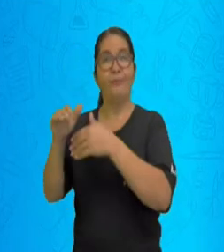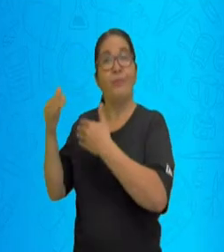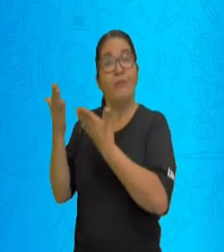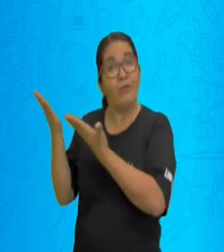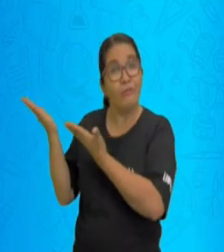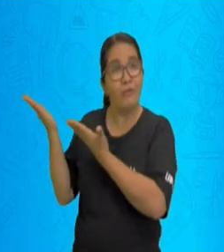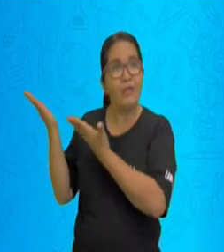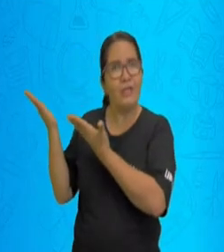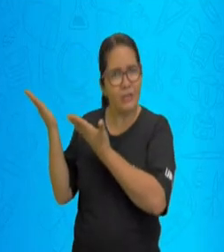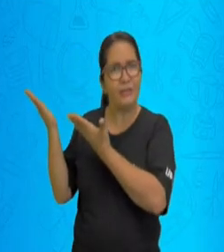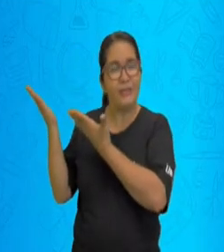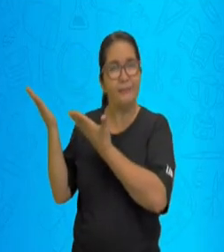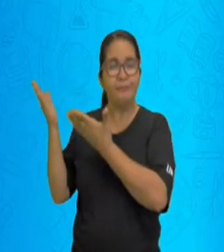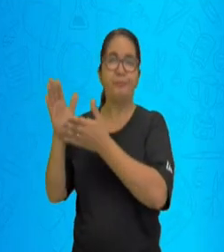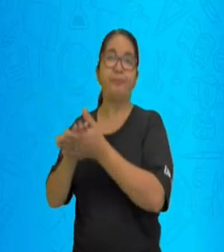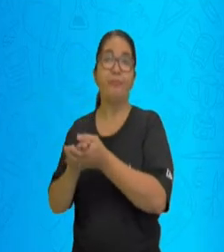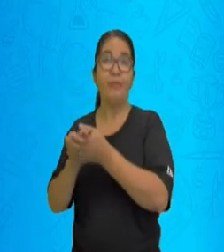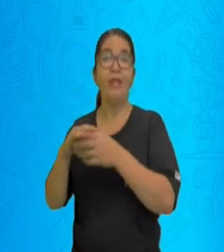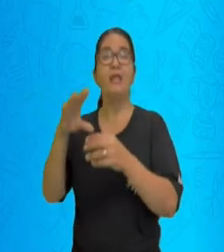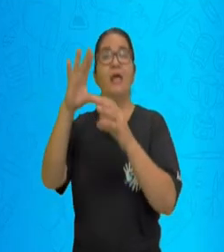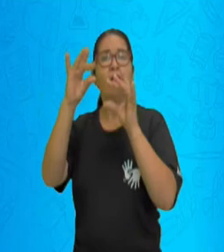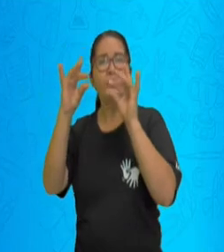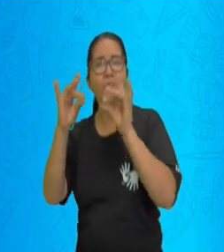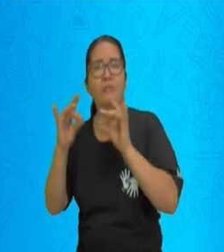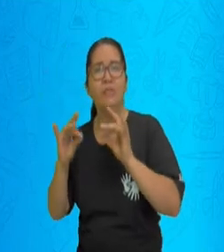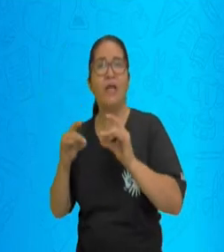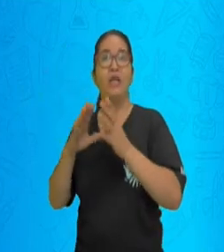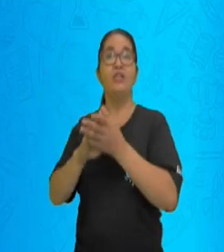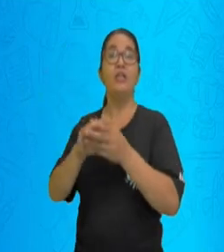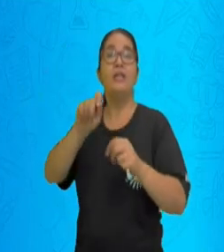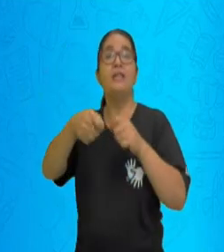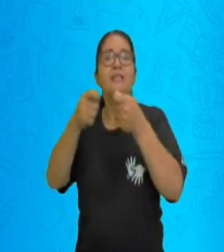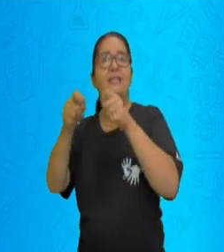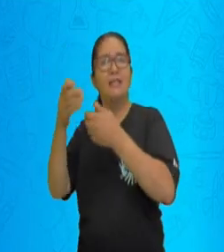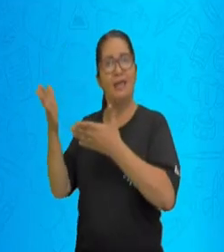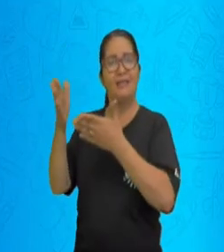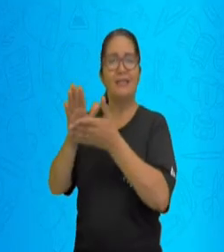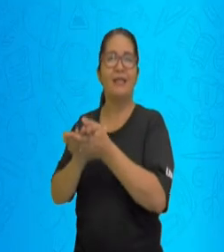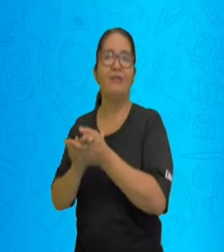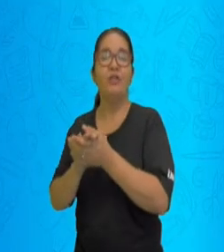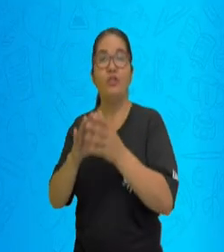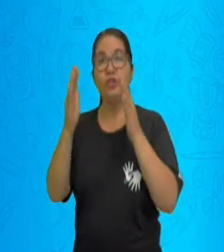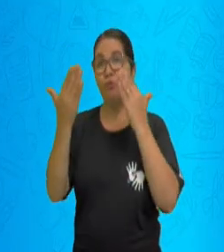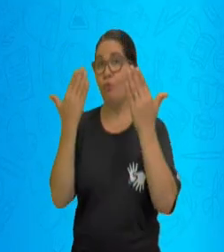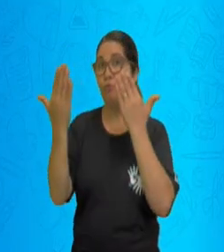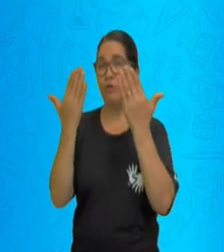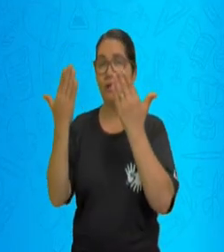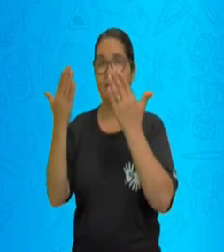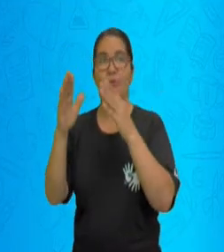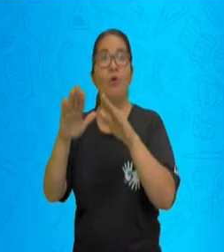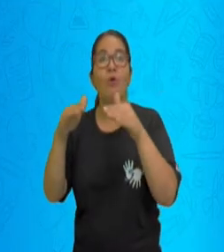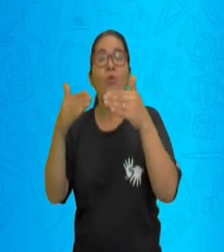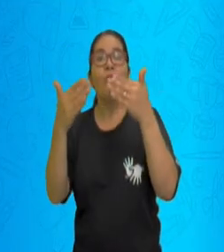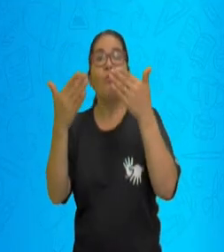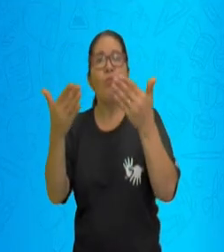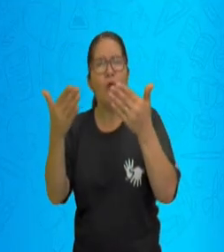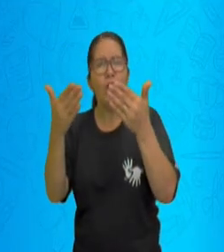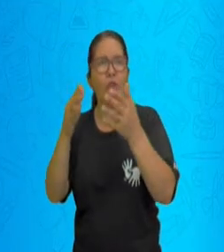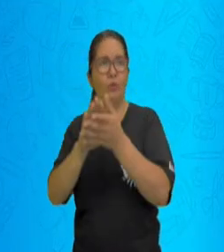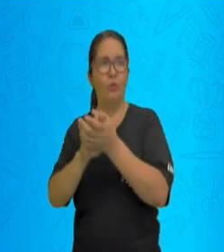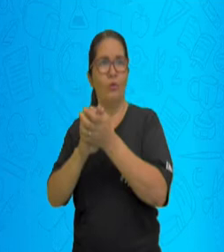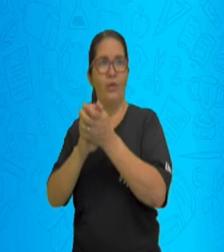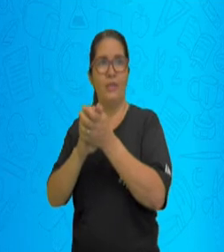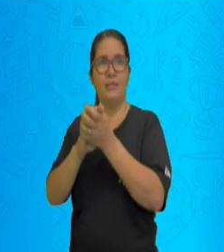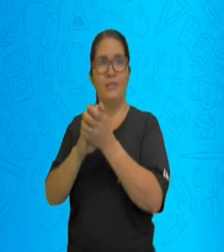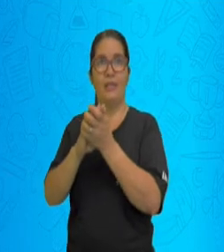sinais para que vocês comparem algumas sentenças. Então nos sinais de comparação, quando eu tenho esse sinal